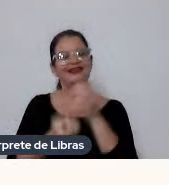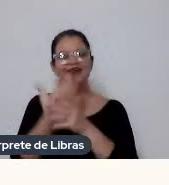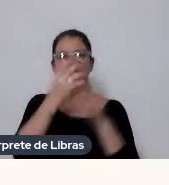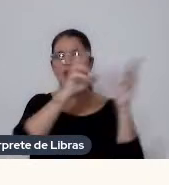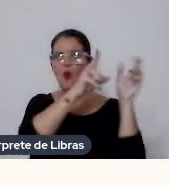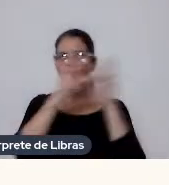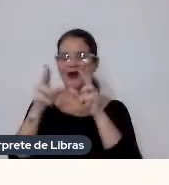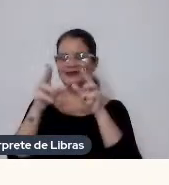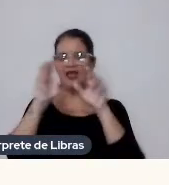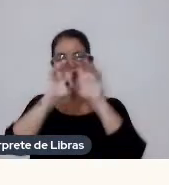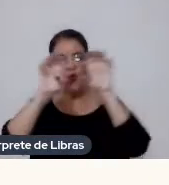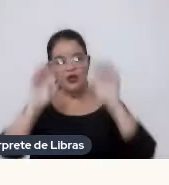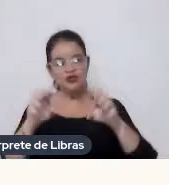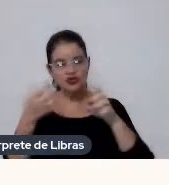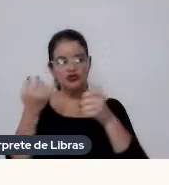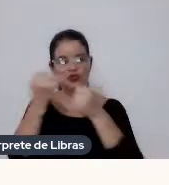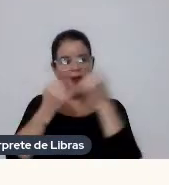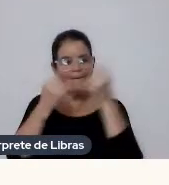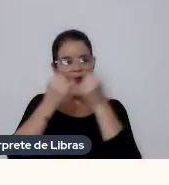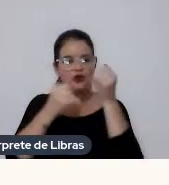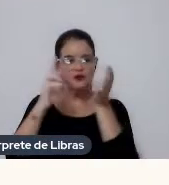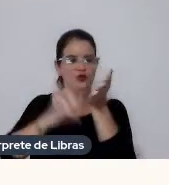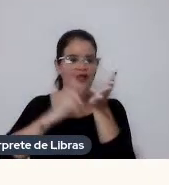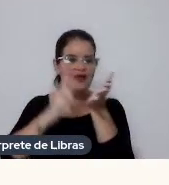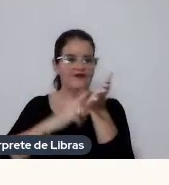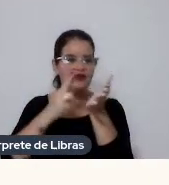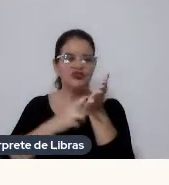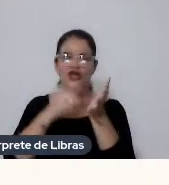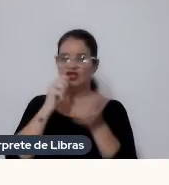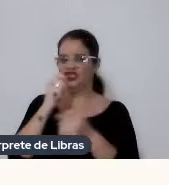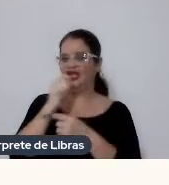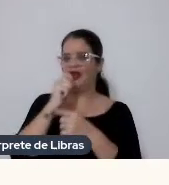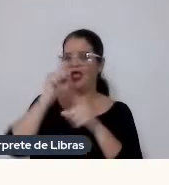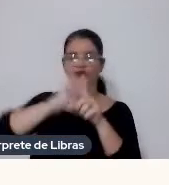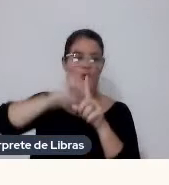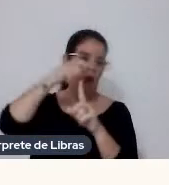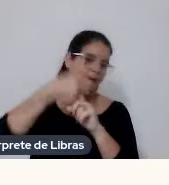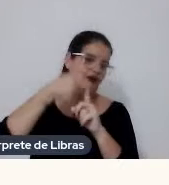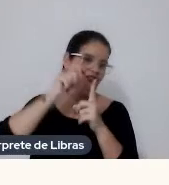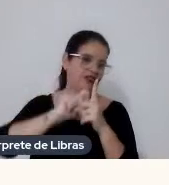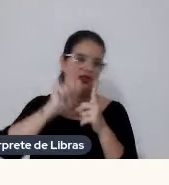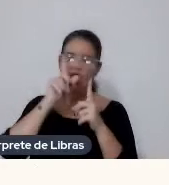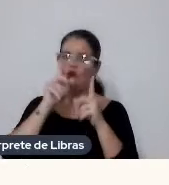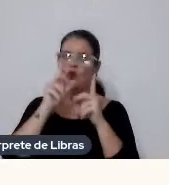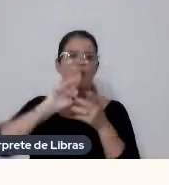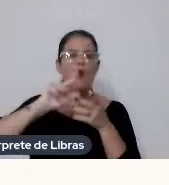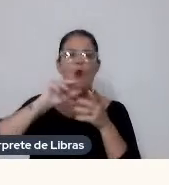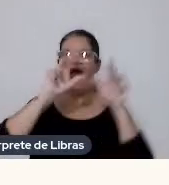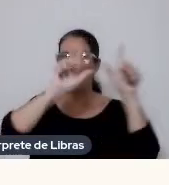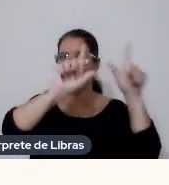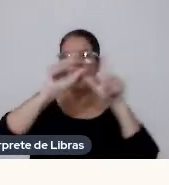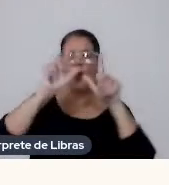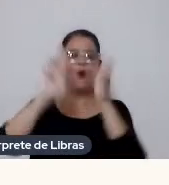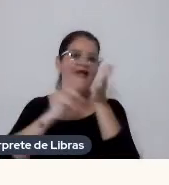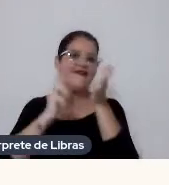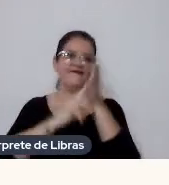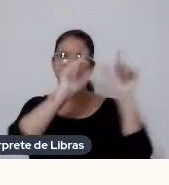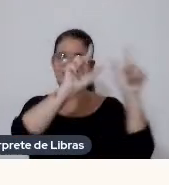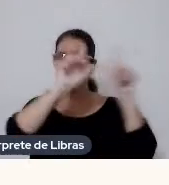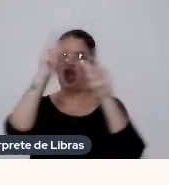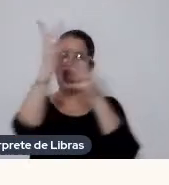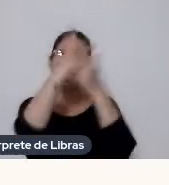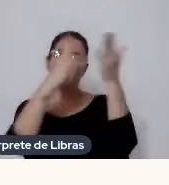estrutura De revista A Chiclete com Banana Não era uma Não era um quadrinho Não era uma revista Em quadrinho Era uma